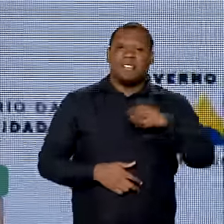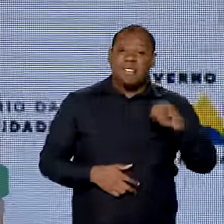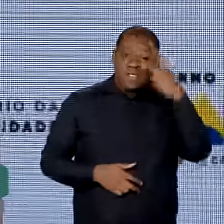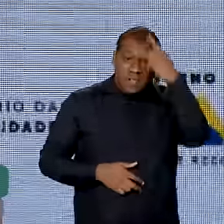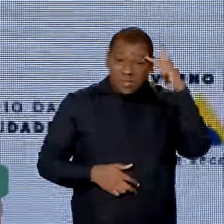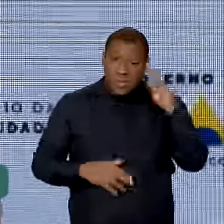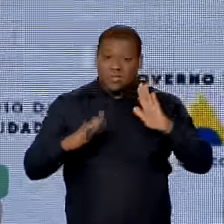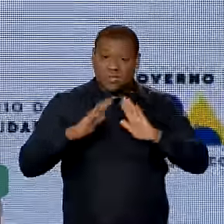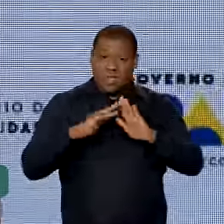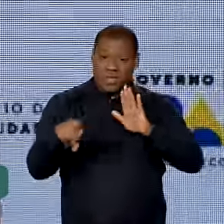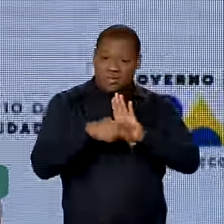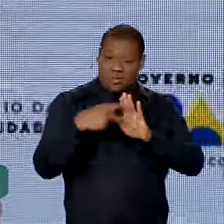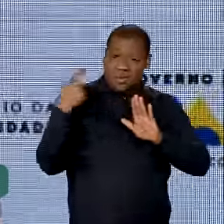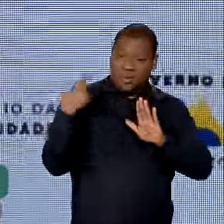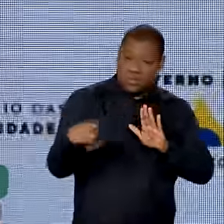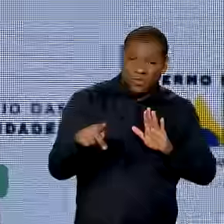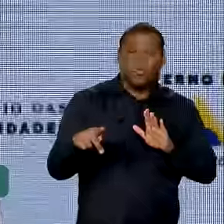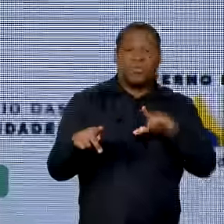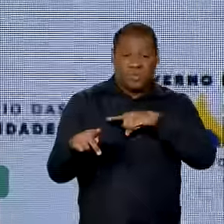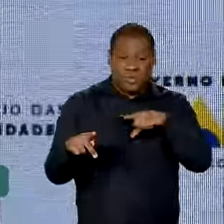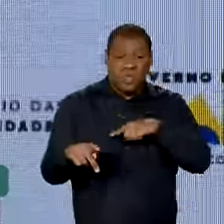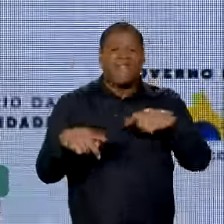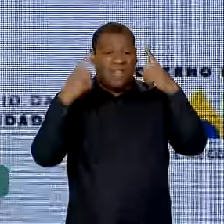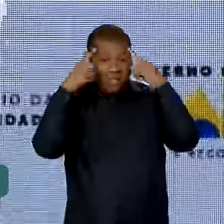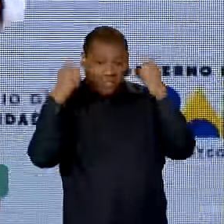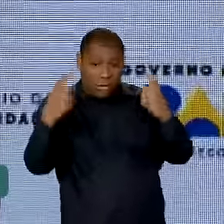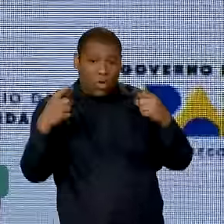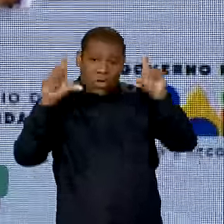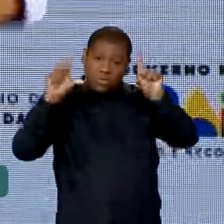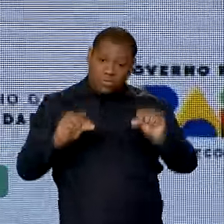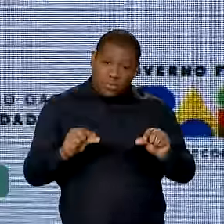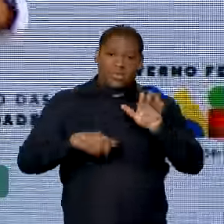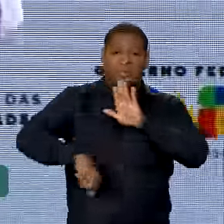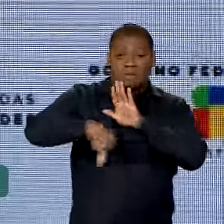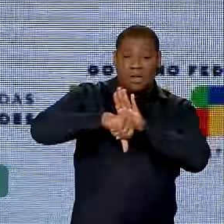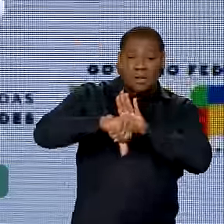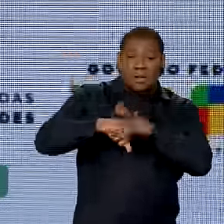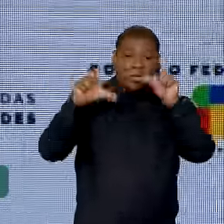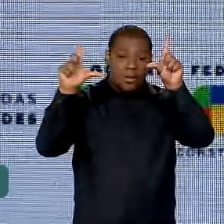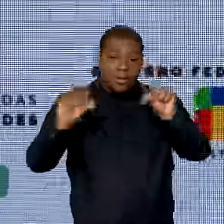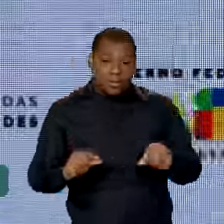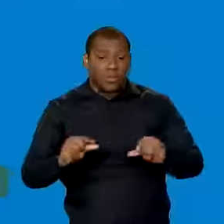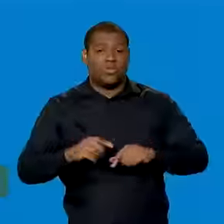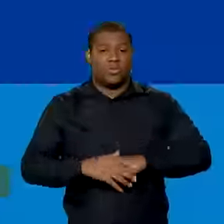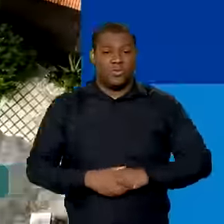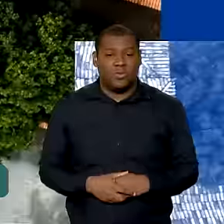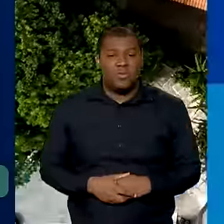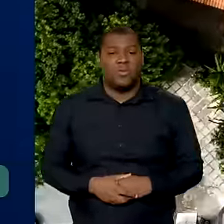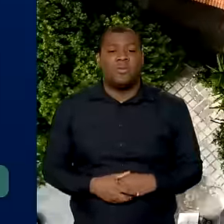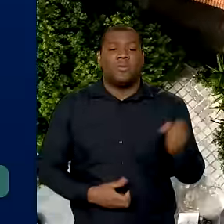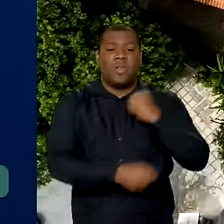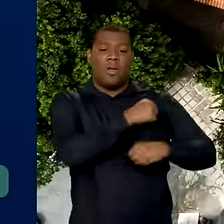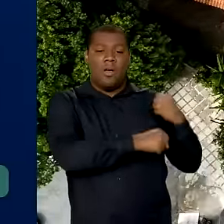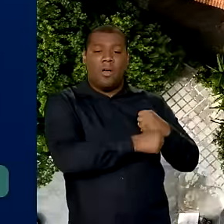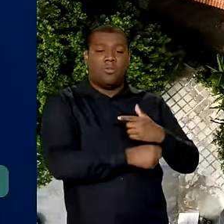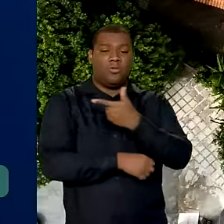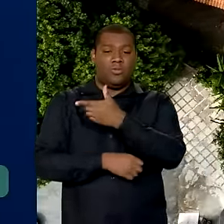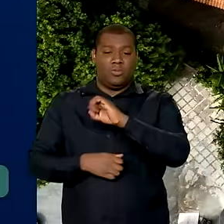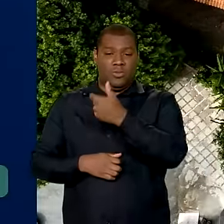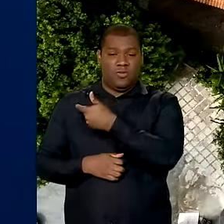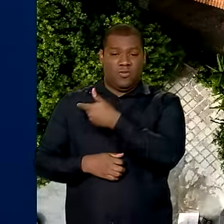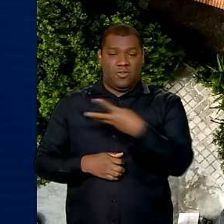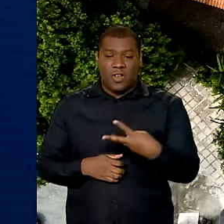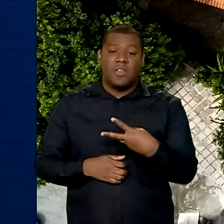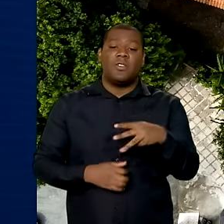chega perto, reduz a violência e gera emprego o tempo todo na construção. E no ano passado, o programa